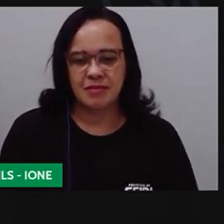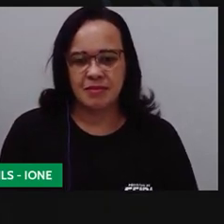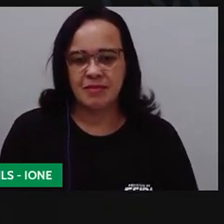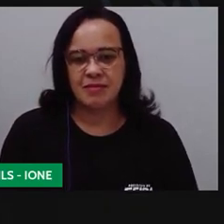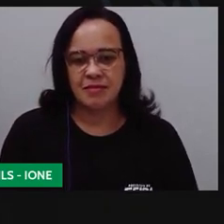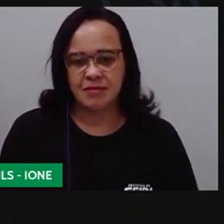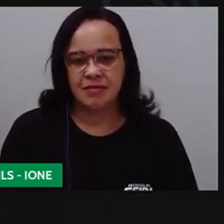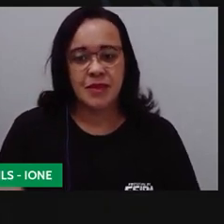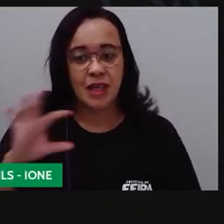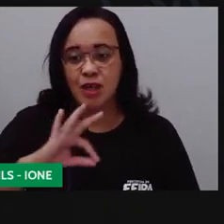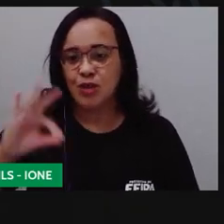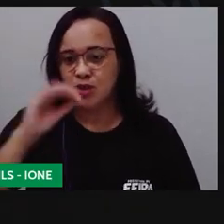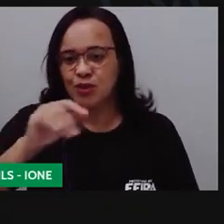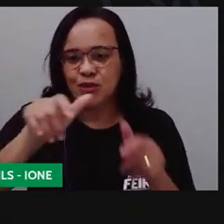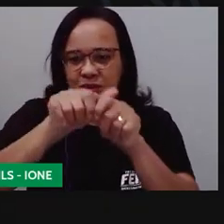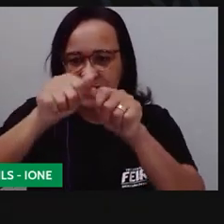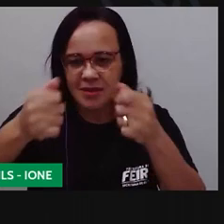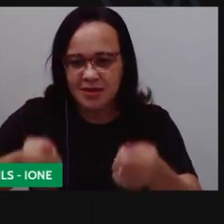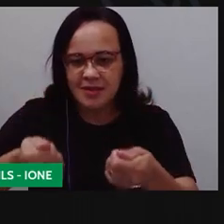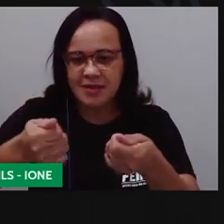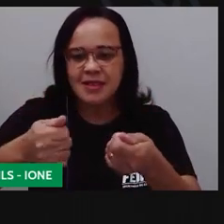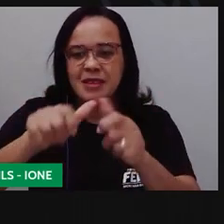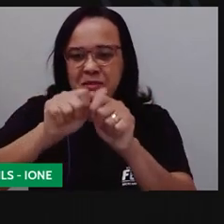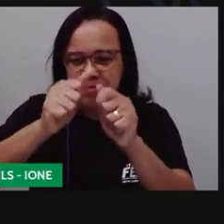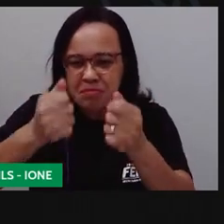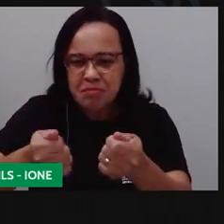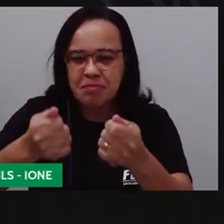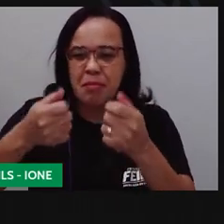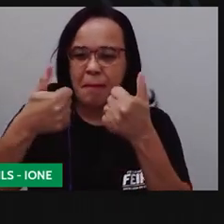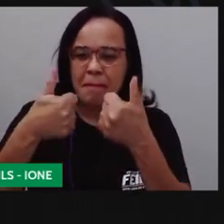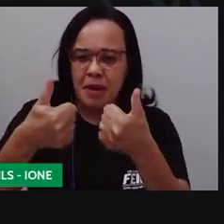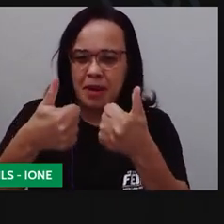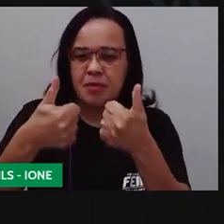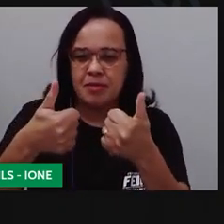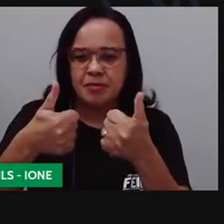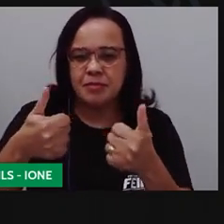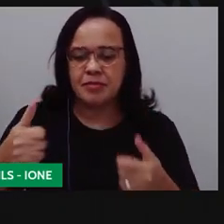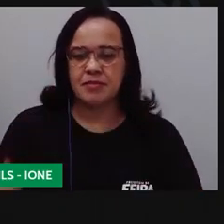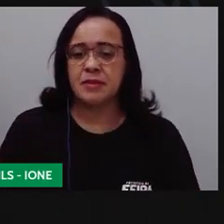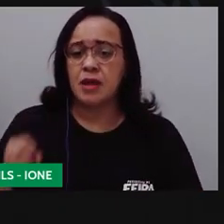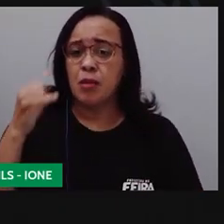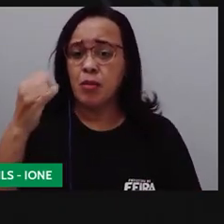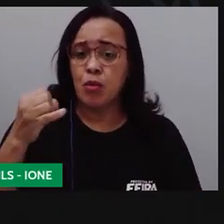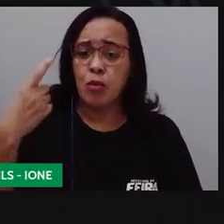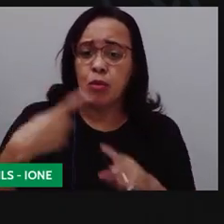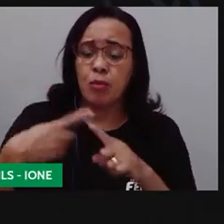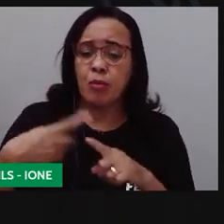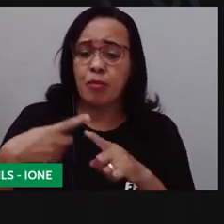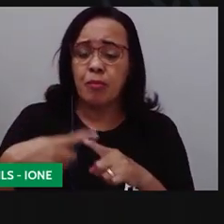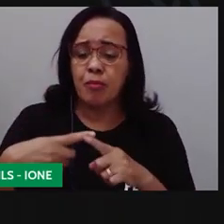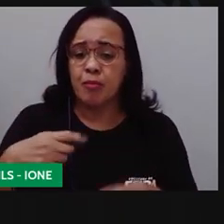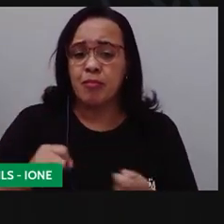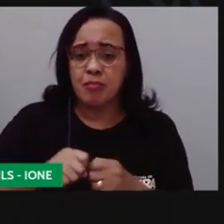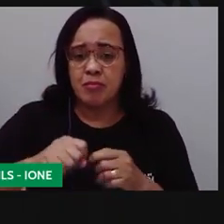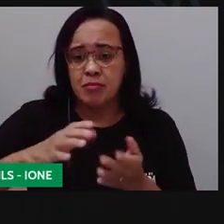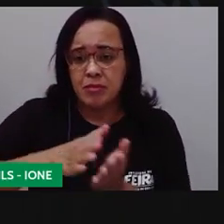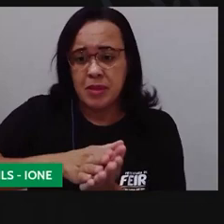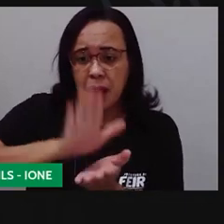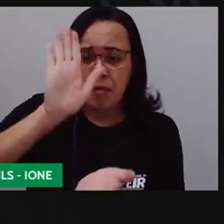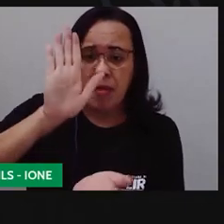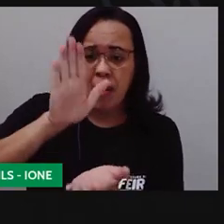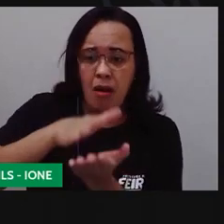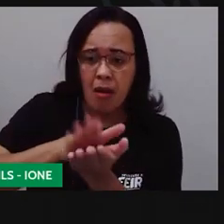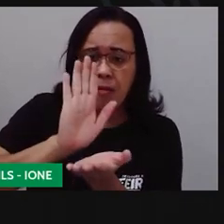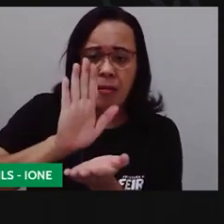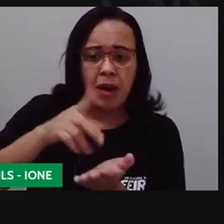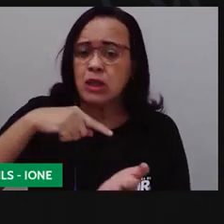ó deixa ela bem fechadinha por quê? porque se a gente não deixar ela fechada na hora que a gente começar a manusear pra